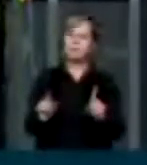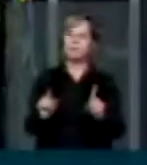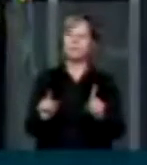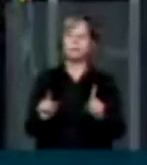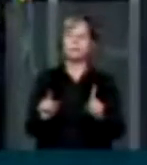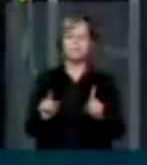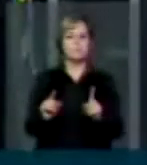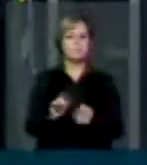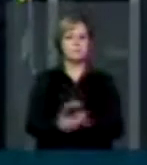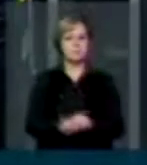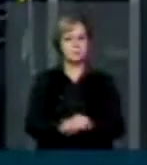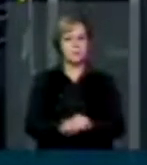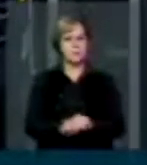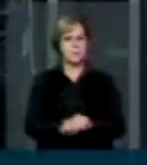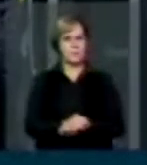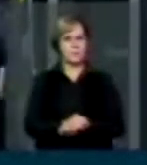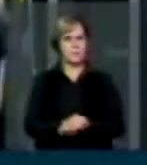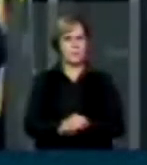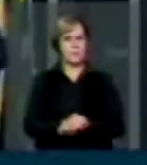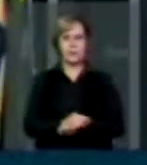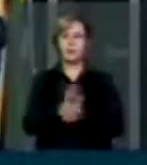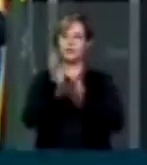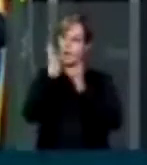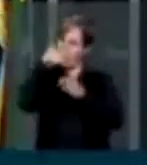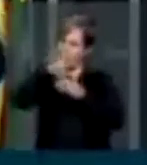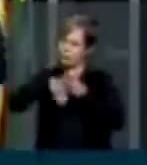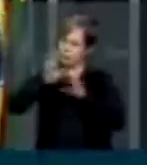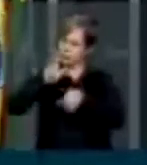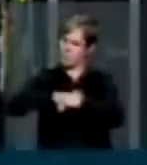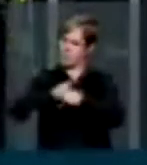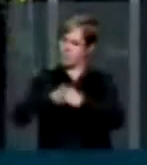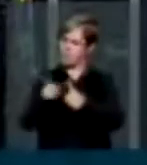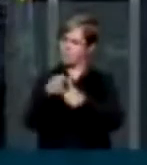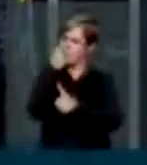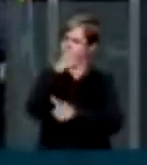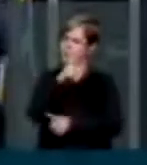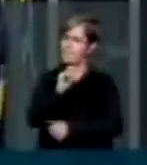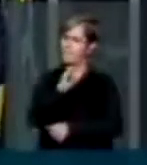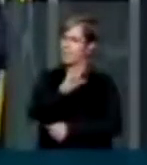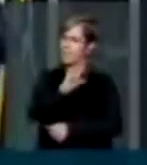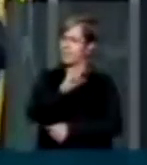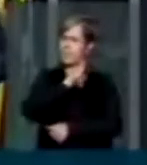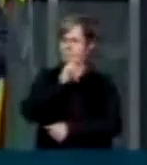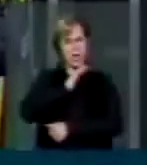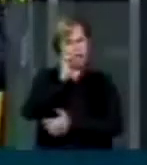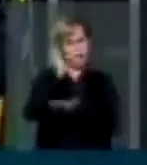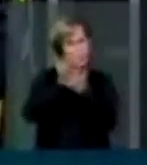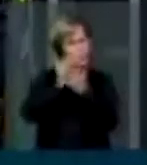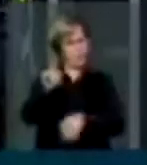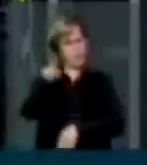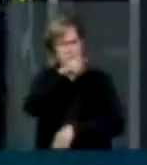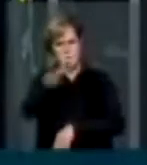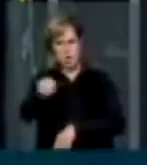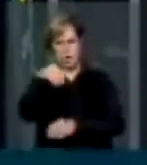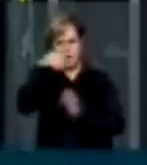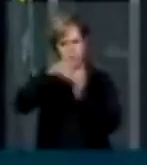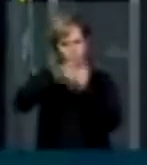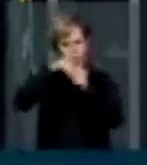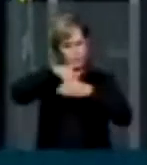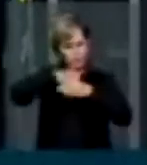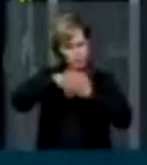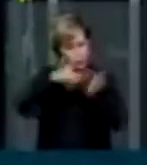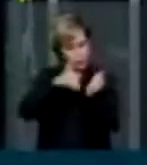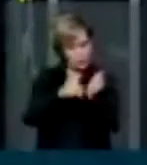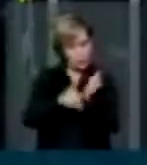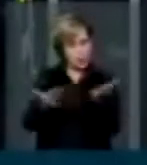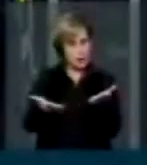inaceitável, senhor presidente. Já votamos em primeiro turno uma PEC que põe fim ao voto secreto. Temos que votar e